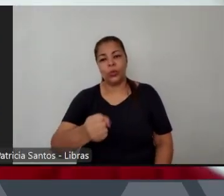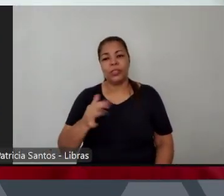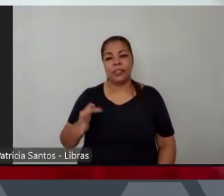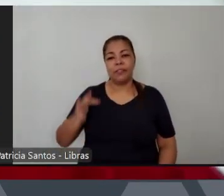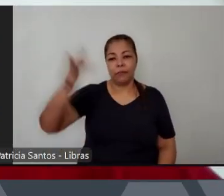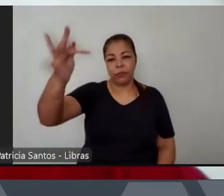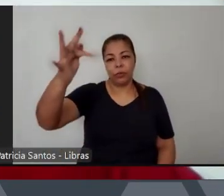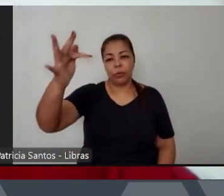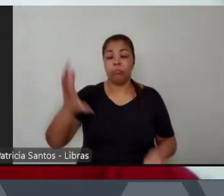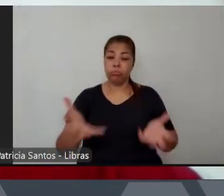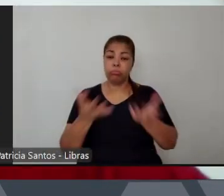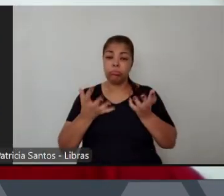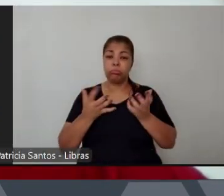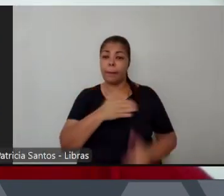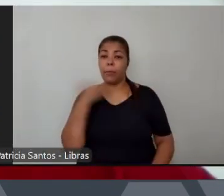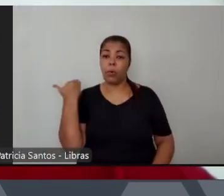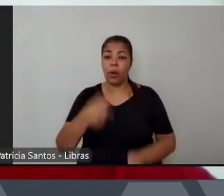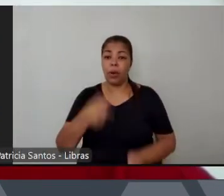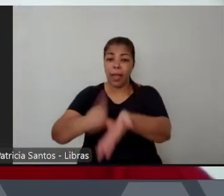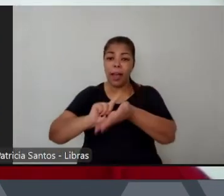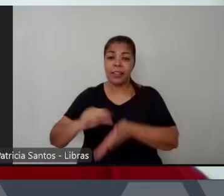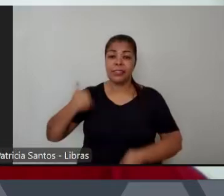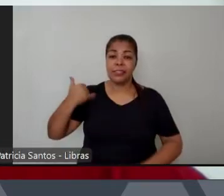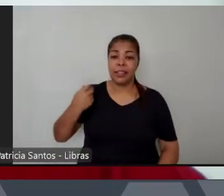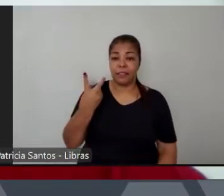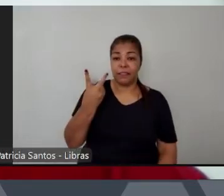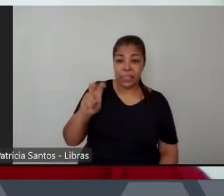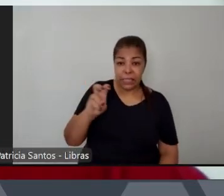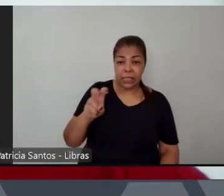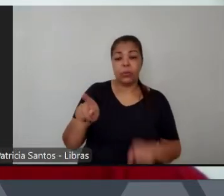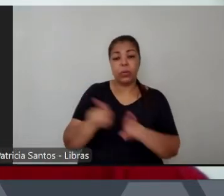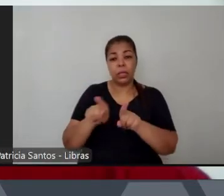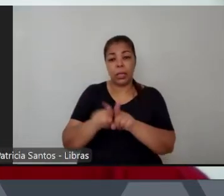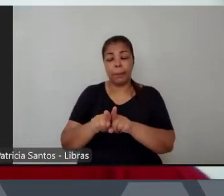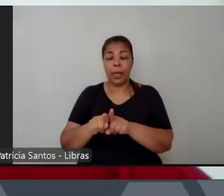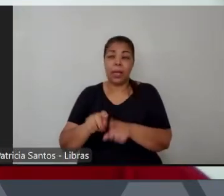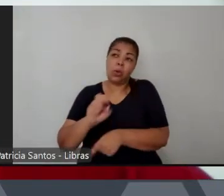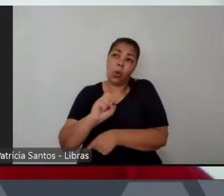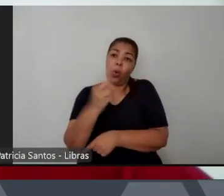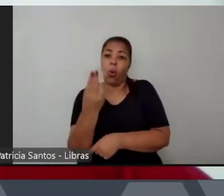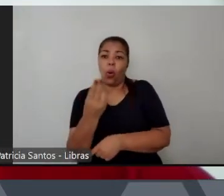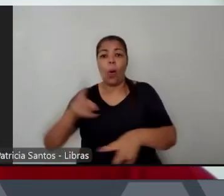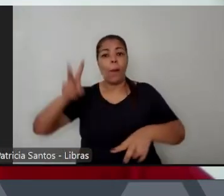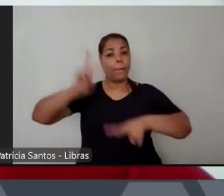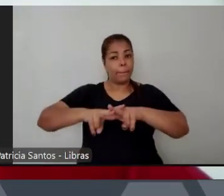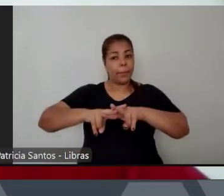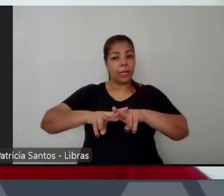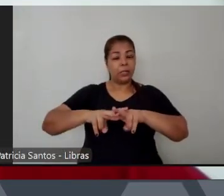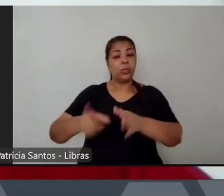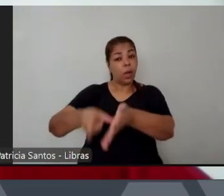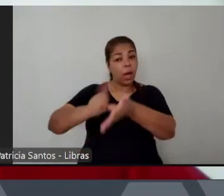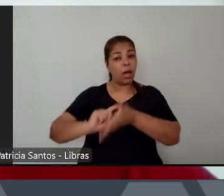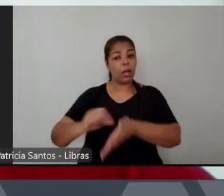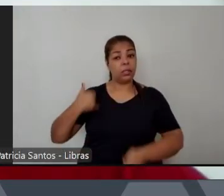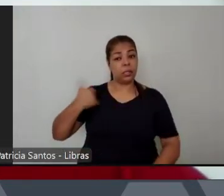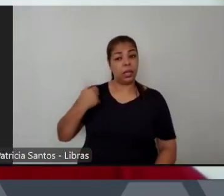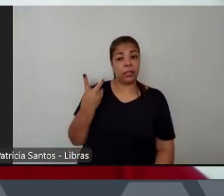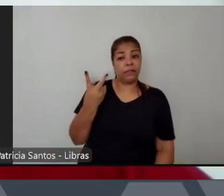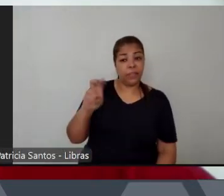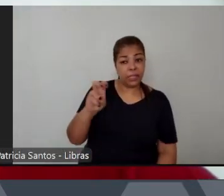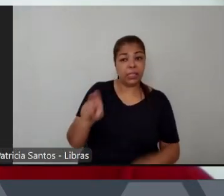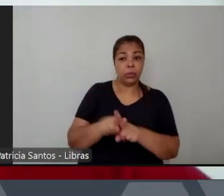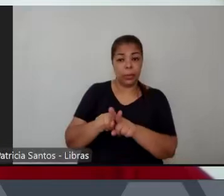antes dos 25 anos ou ser preso antes dos 25 anos porque o risco de ir para a prisão é muito grande no Brasil o Brasil prende